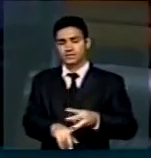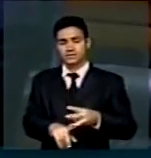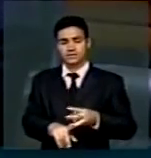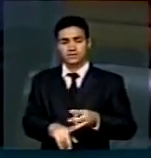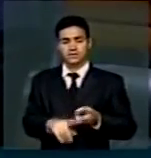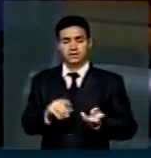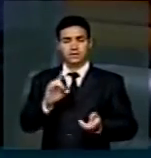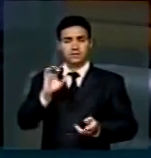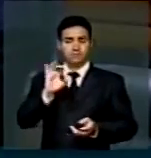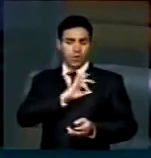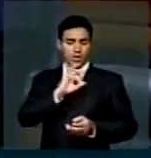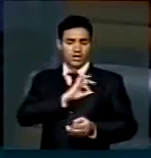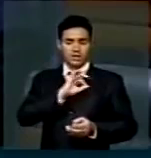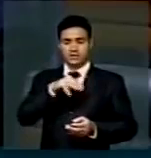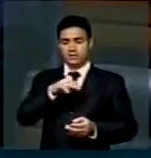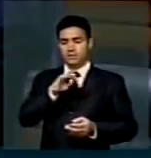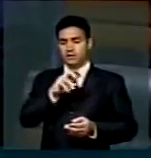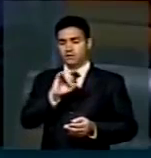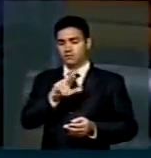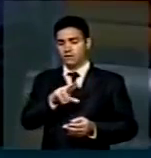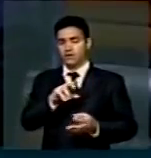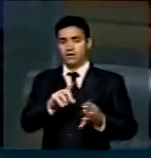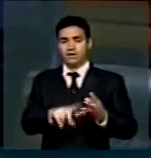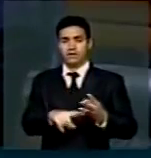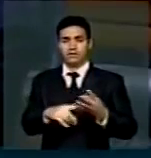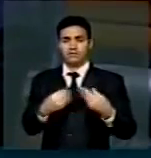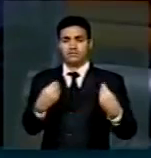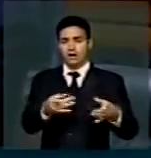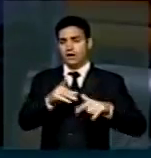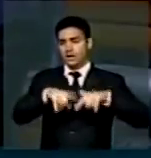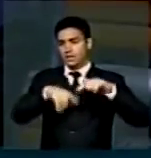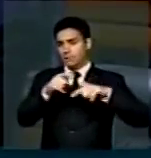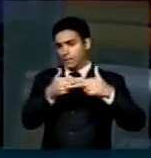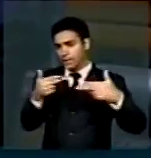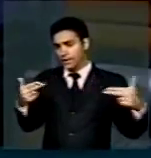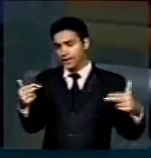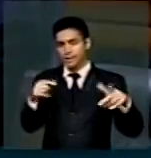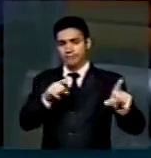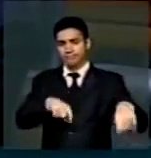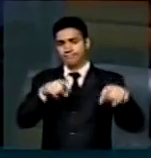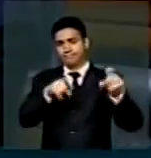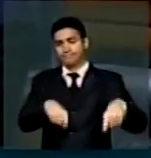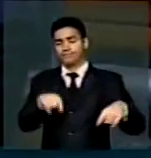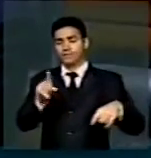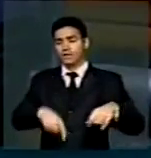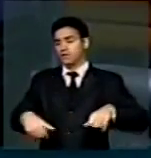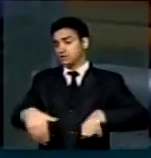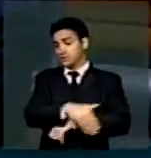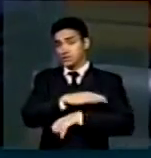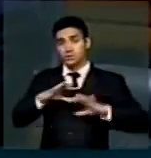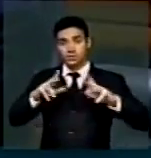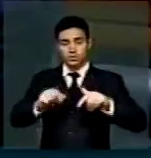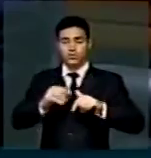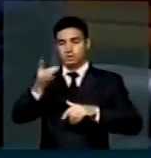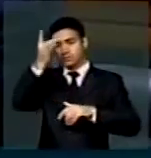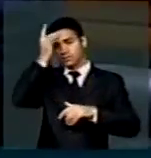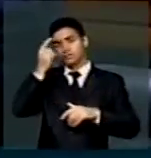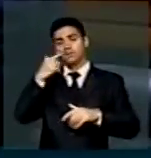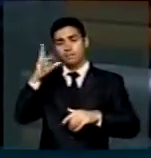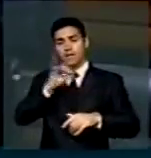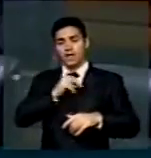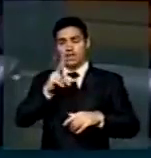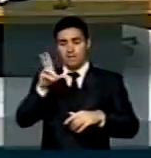polícia militar aumentando o efetivo, é entregando equipamentos agrícolas. São estradas, tudo o que o Espírito Santo merece. Muito obrigado.